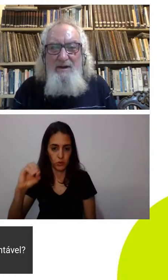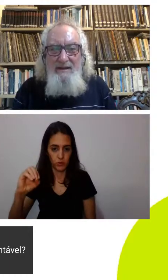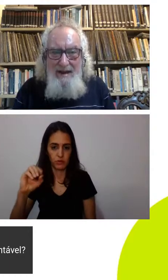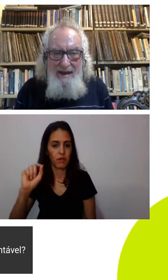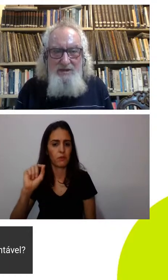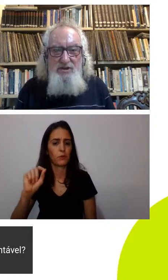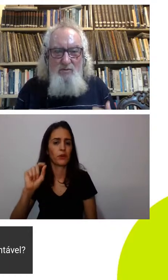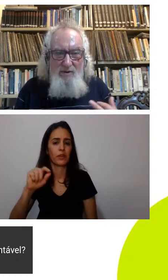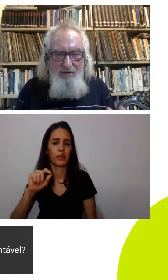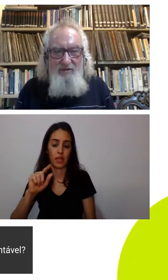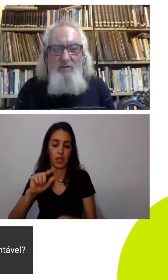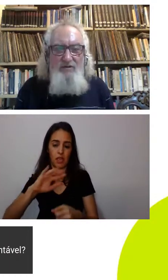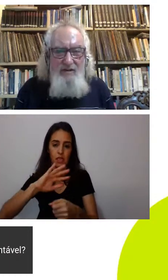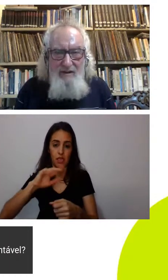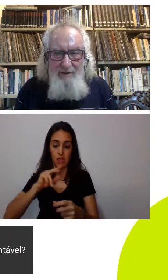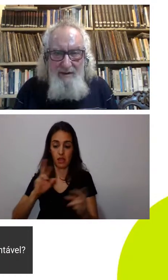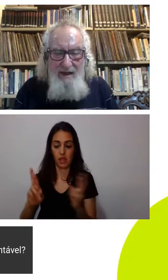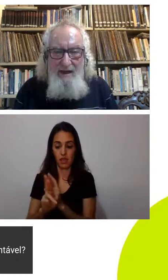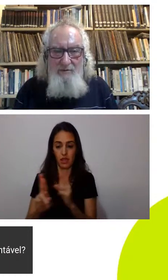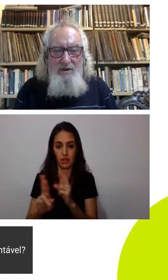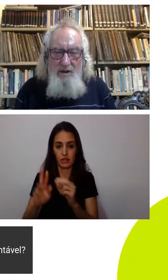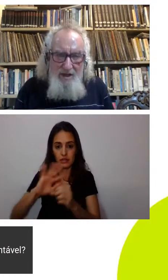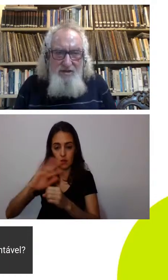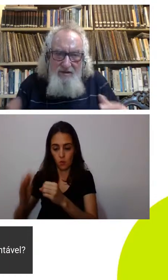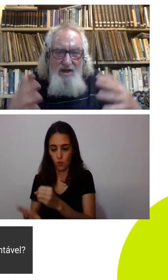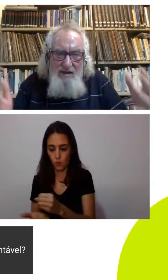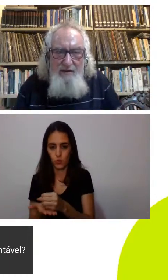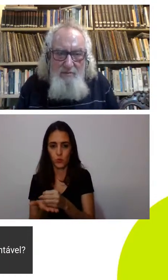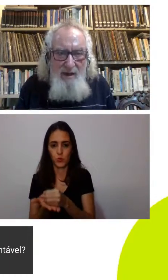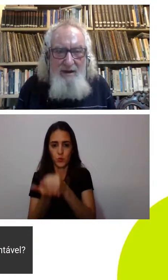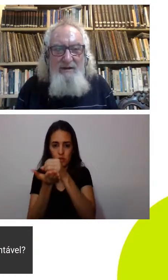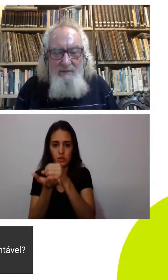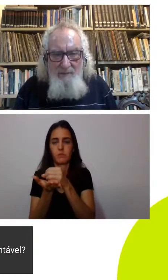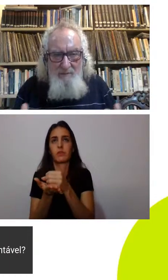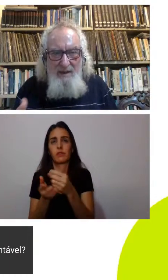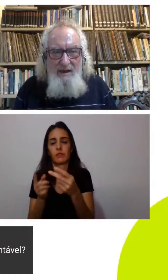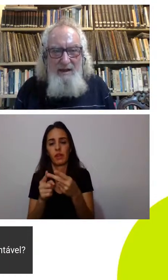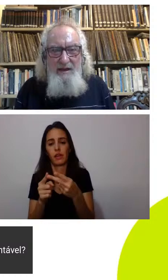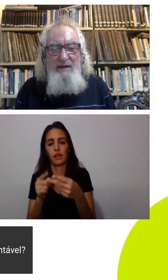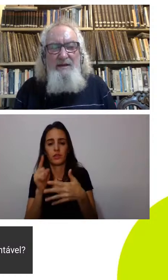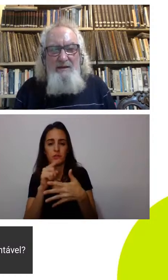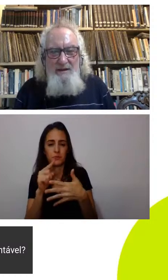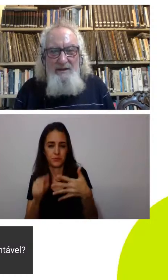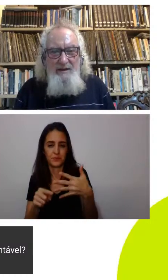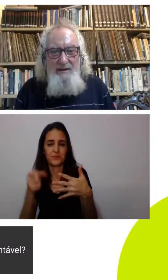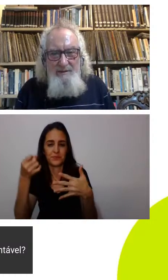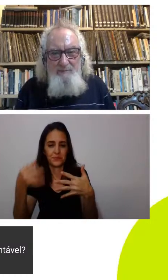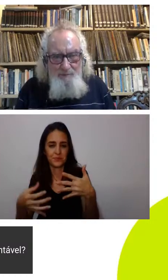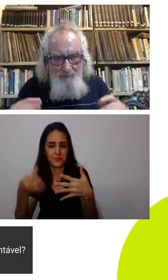sustentabilidade com as questões que vocês levantaram acho que vocês já deram uma pequena